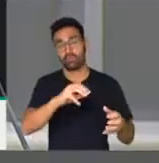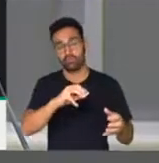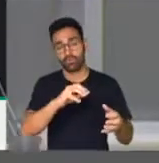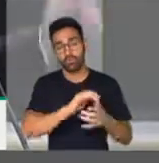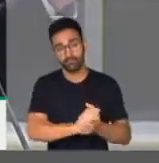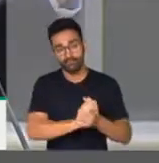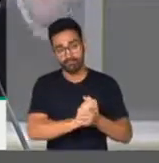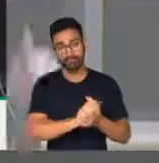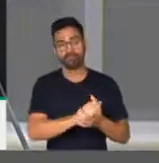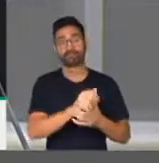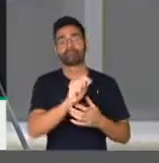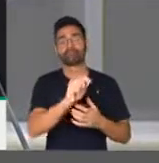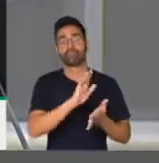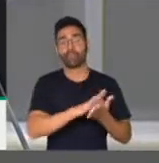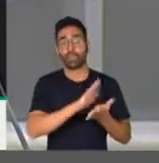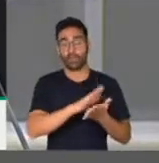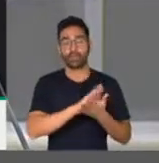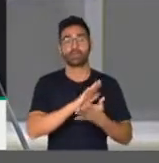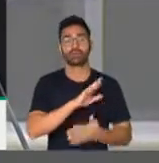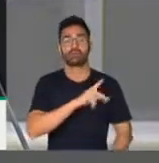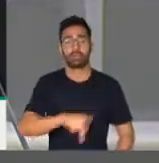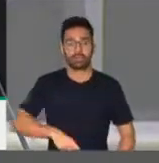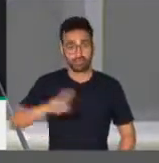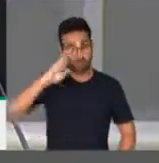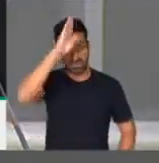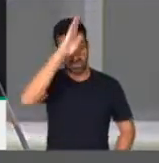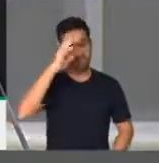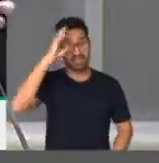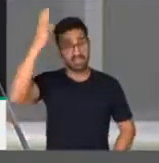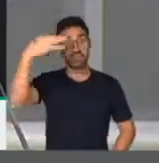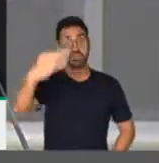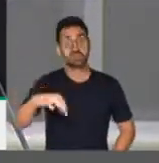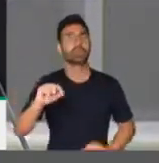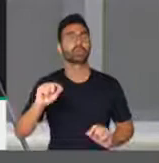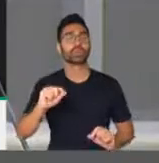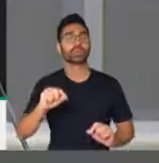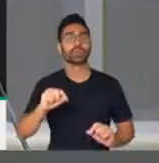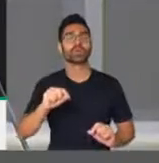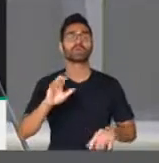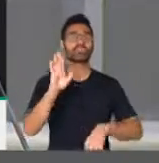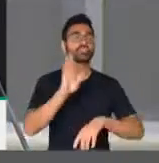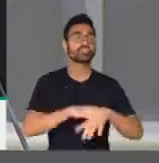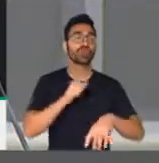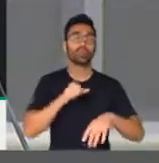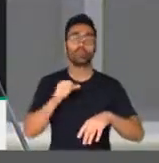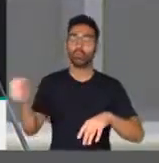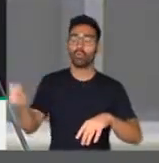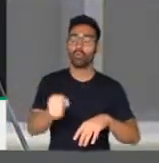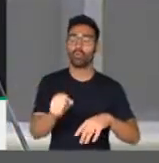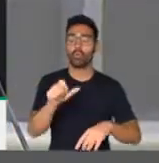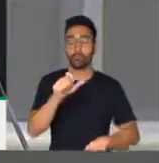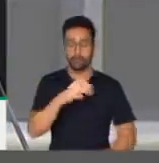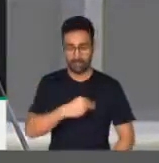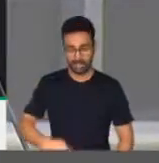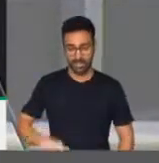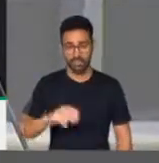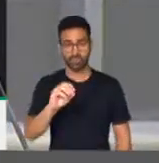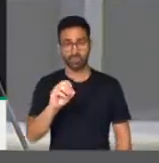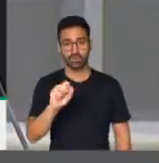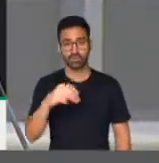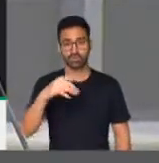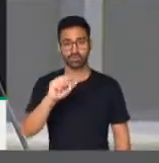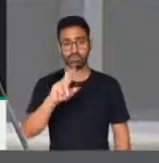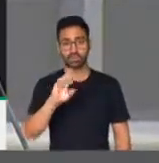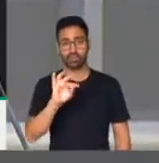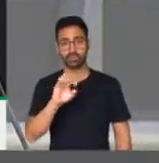a decisão do presidente Bolsonaro para convocar para o seu elenco o ministro Osmar Terra, nosso